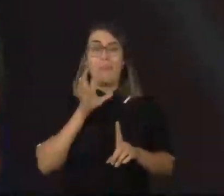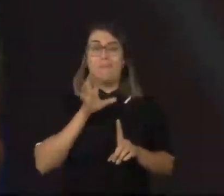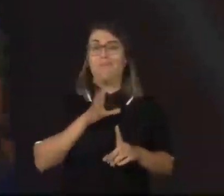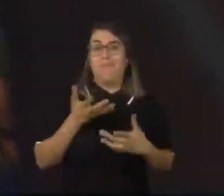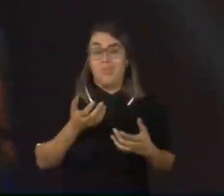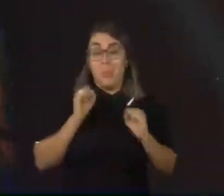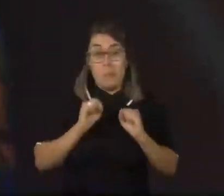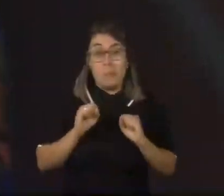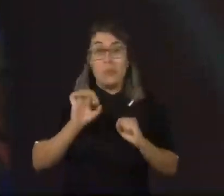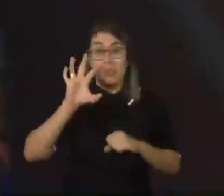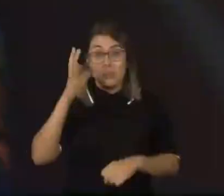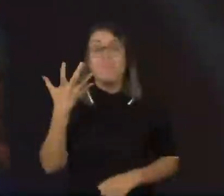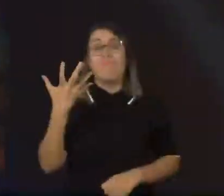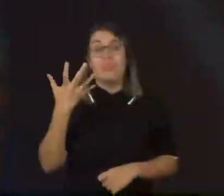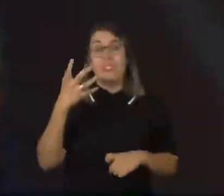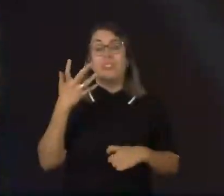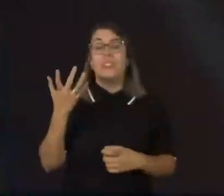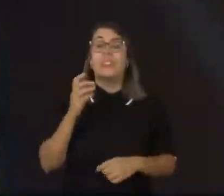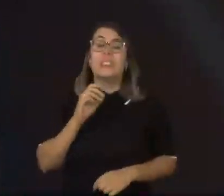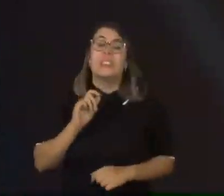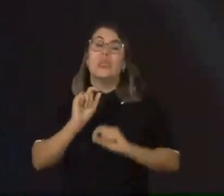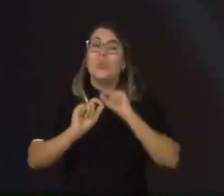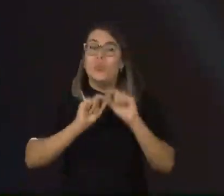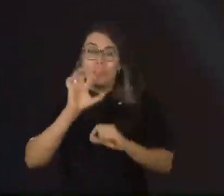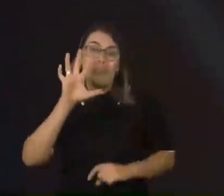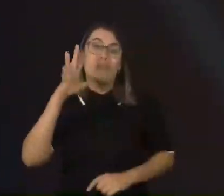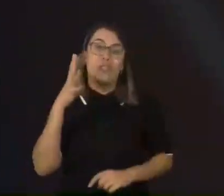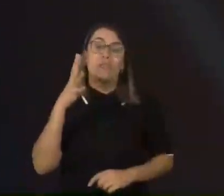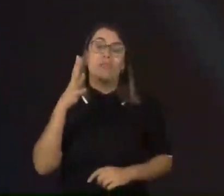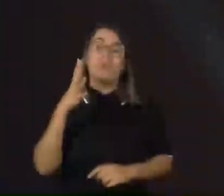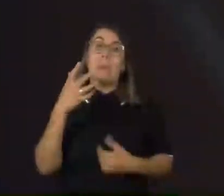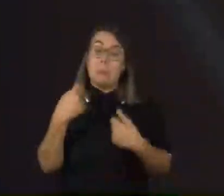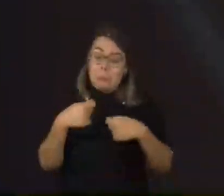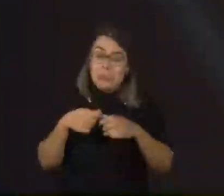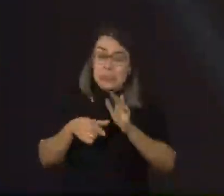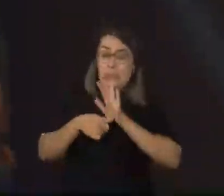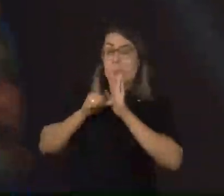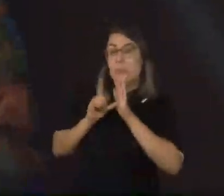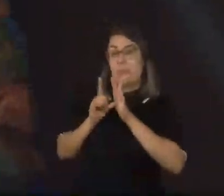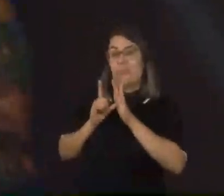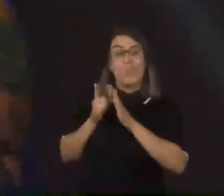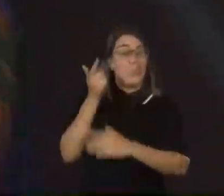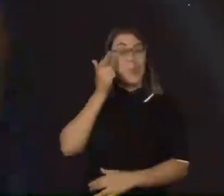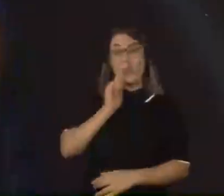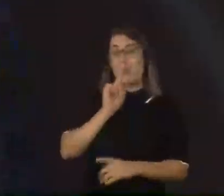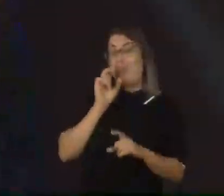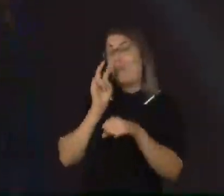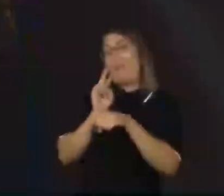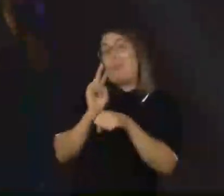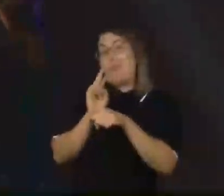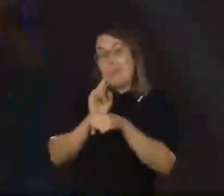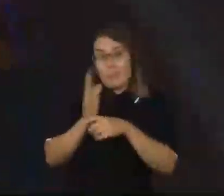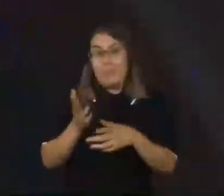forem ensinadas a reconhecer, elas não vão relatar, elas não vão contar, e elas não vão conseguir se proteger.